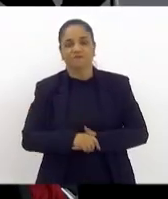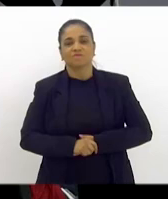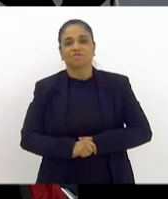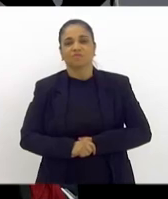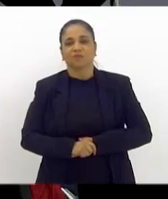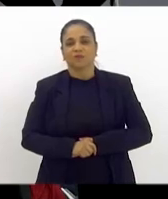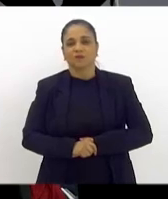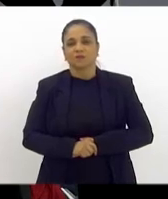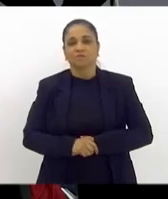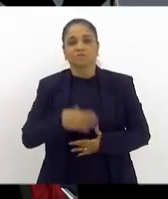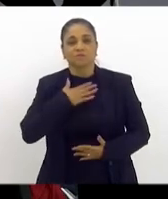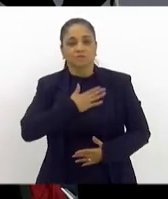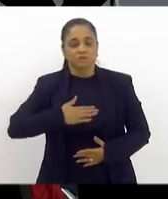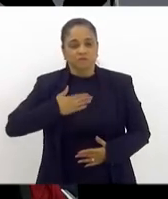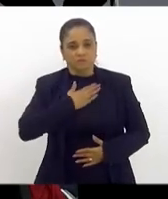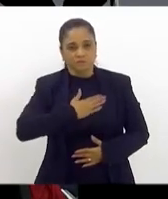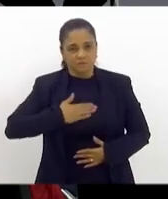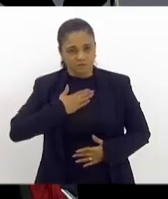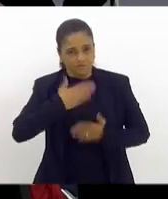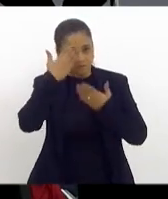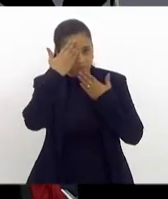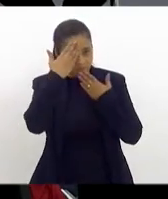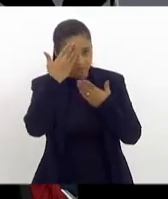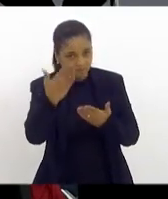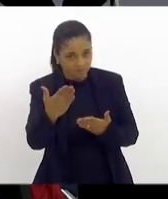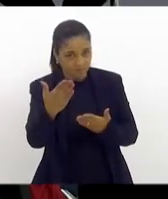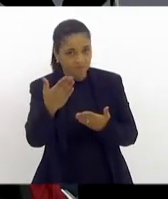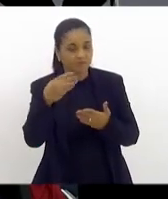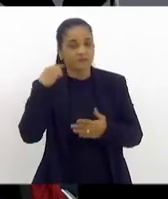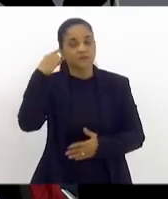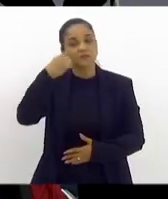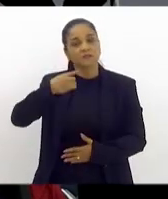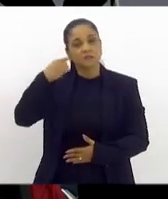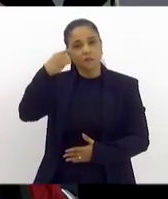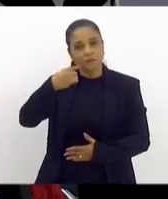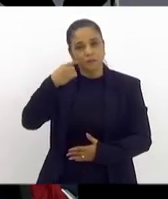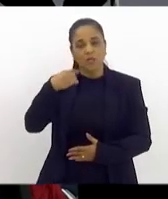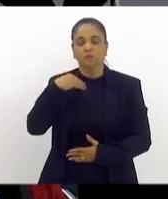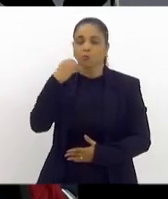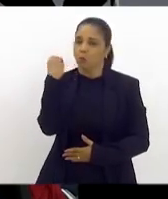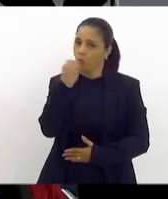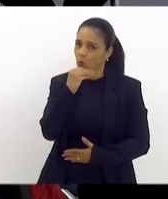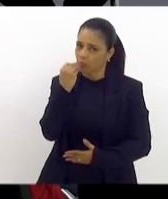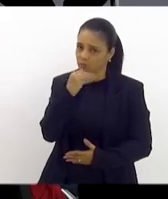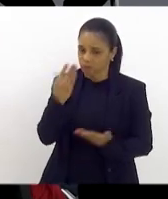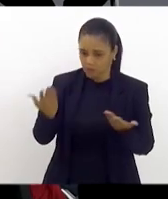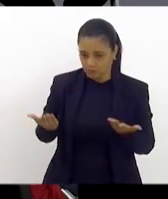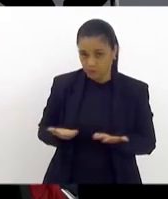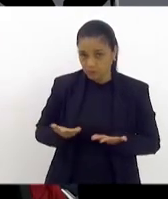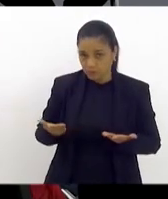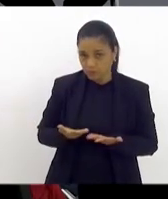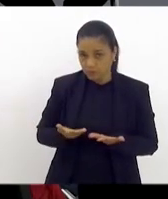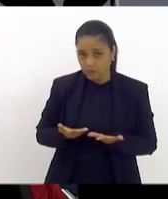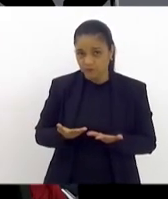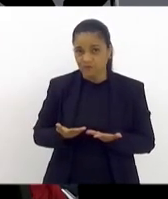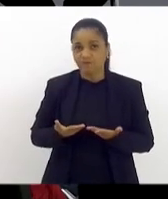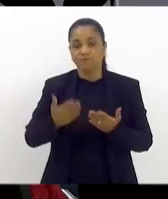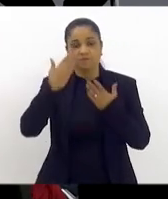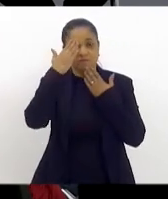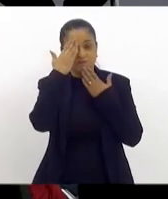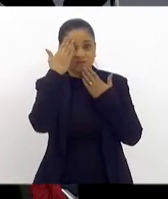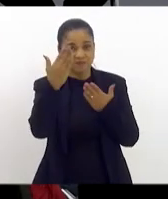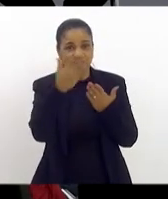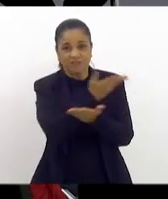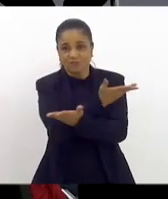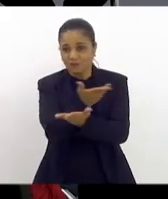Eu gostaria de agradecer ao deputado pela oportunidade de estar aqui e agradecer a